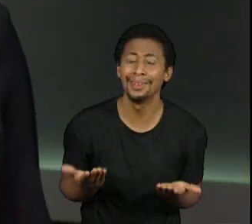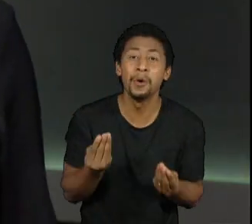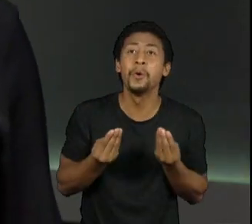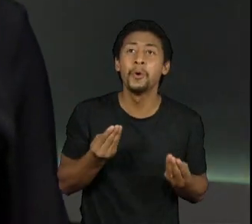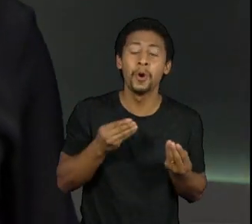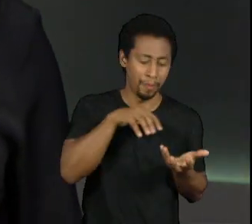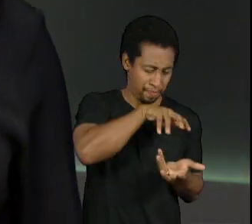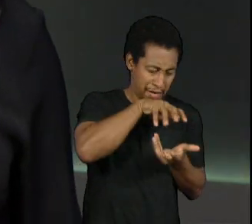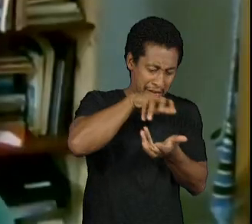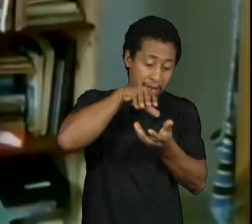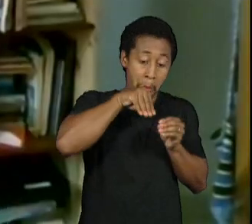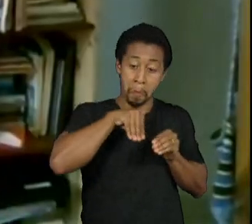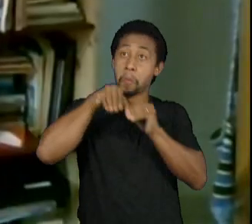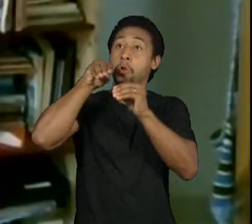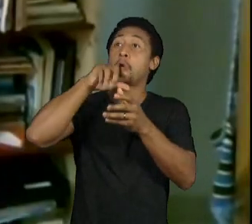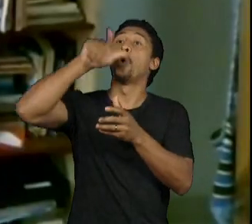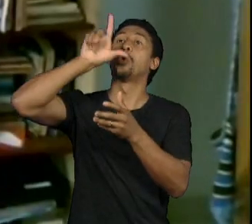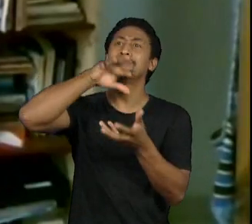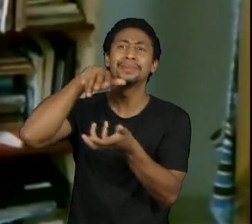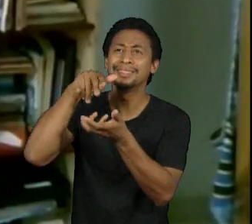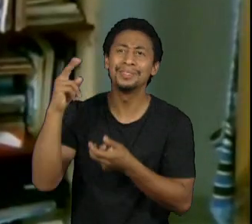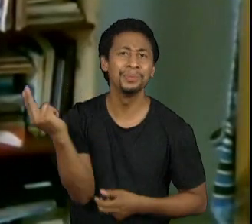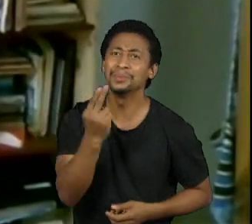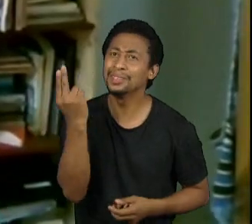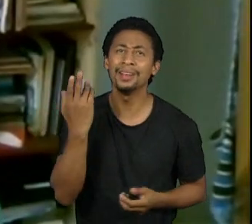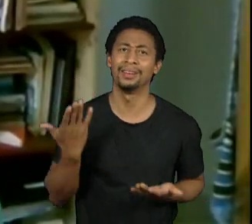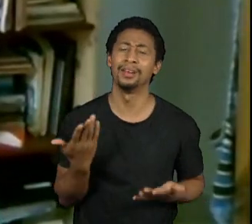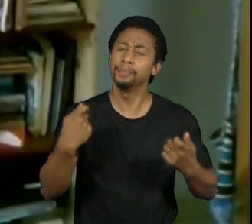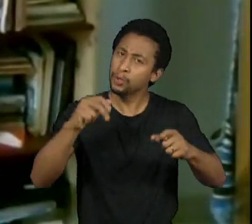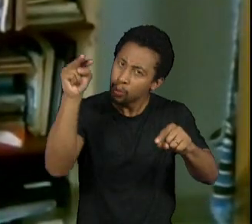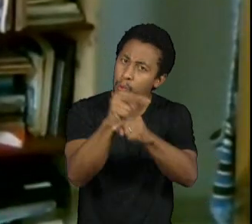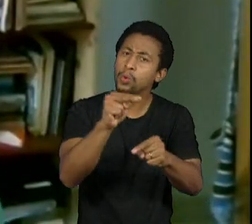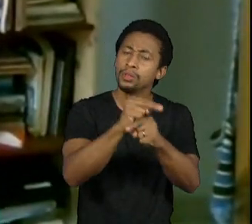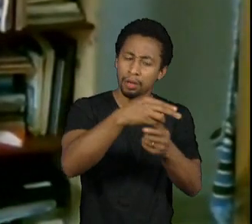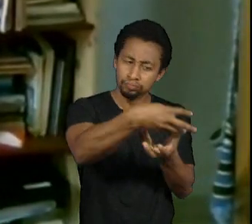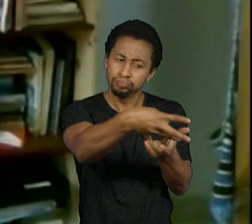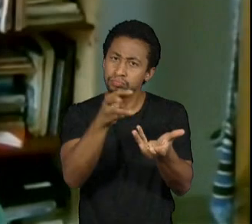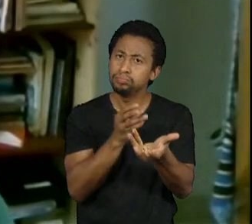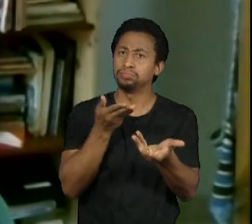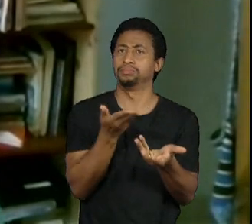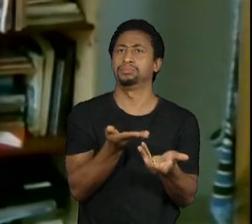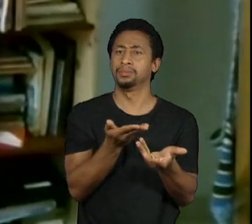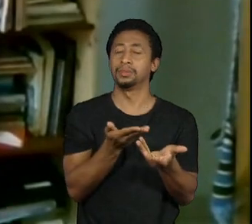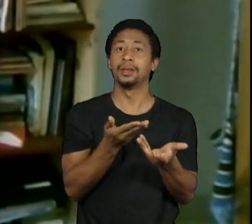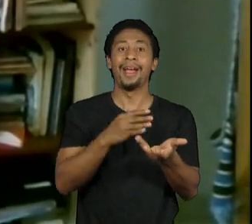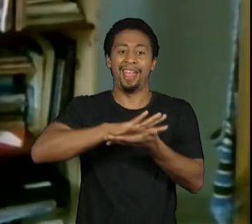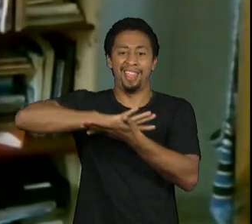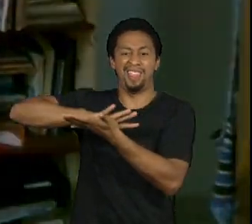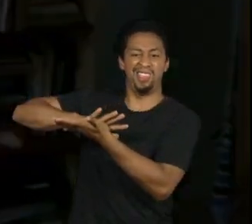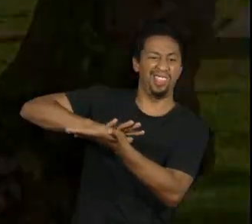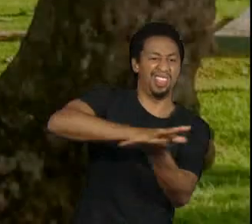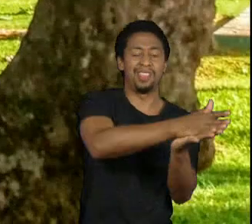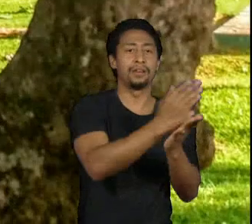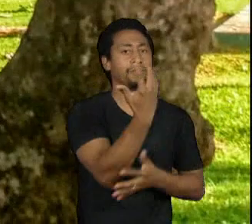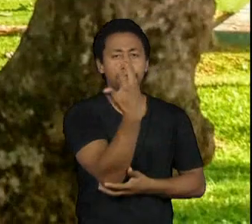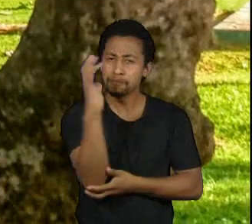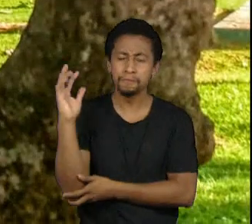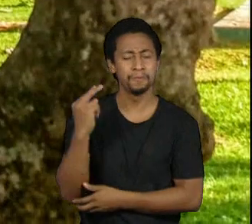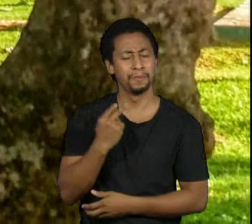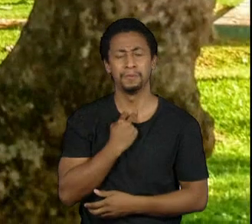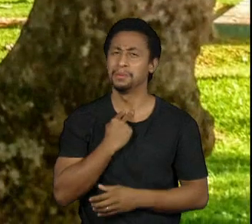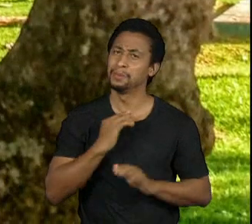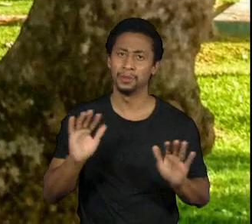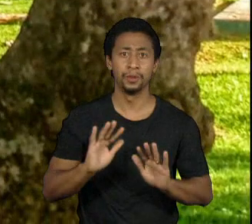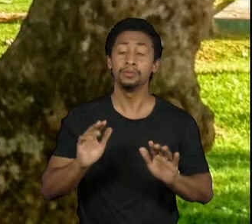planeta em planeta. Devemos cuidar para preservar nosso próprio planeta e não destruir a natureza. Devemos